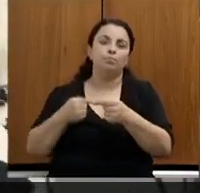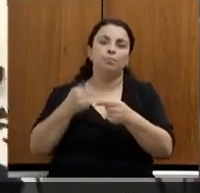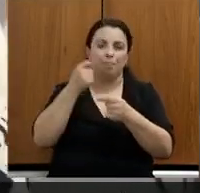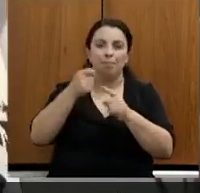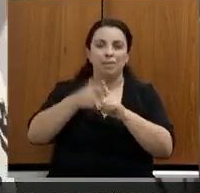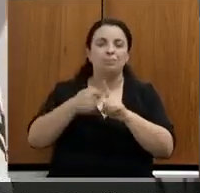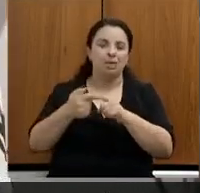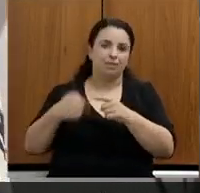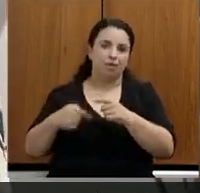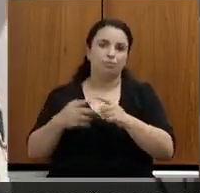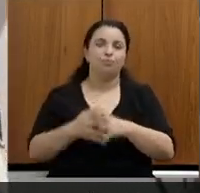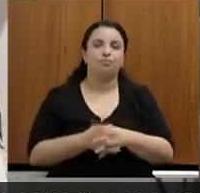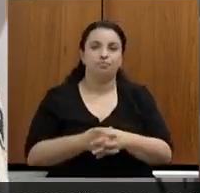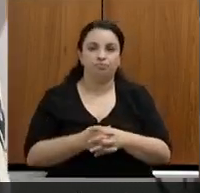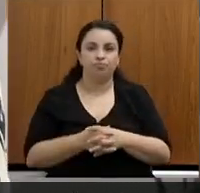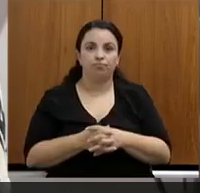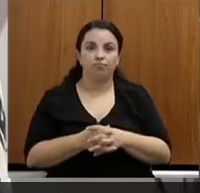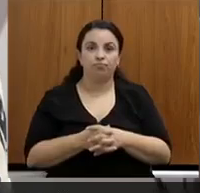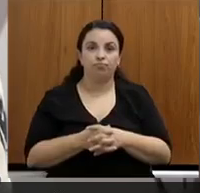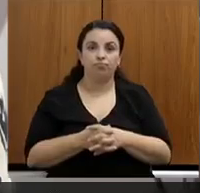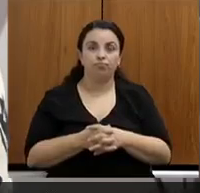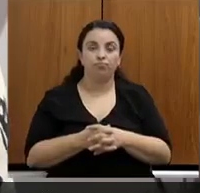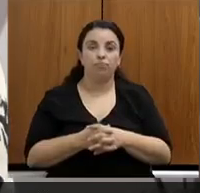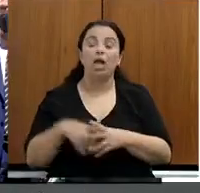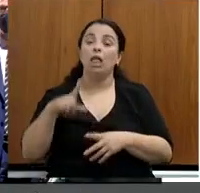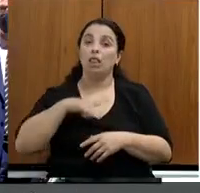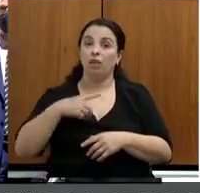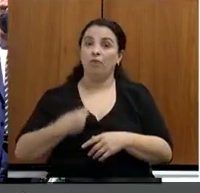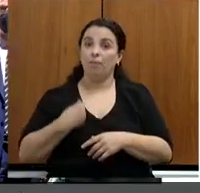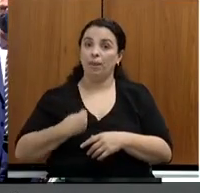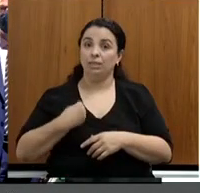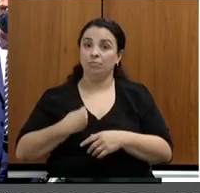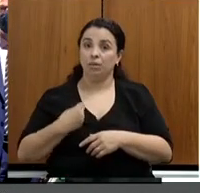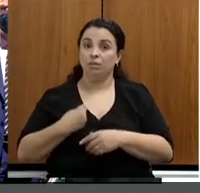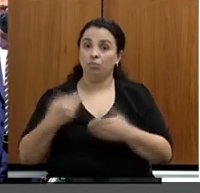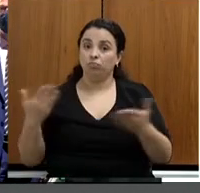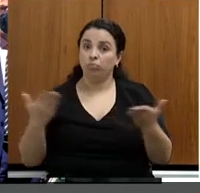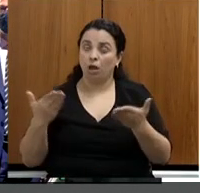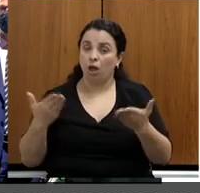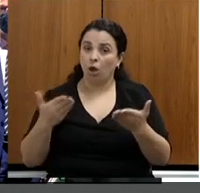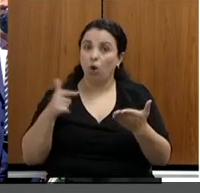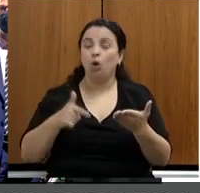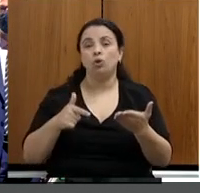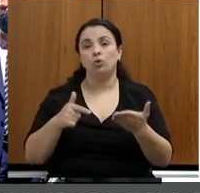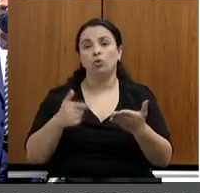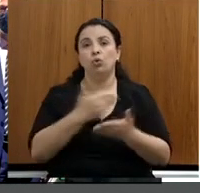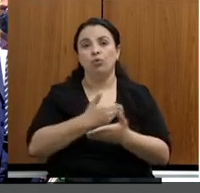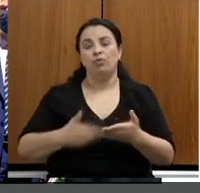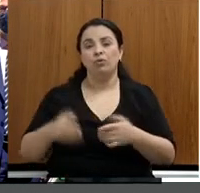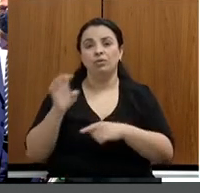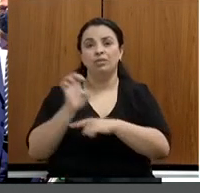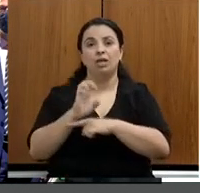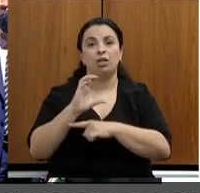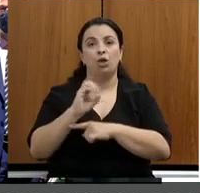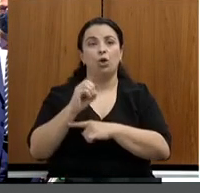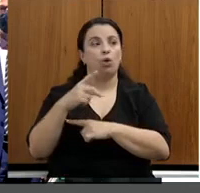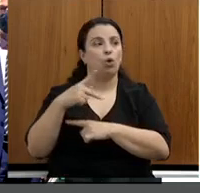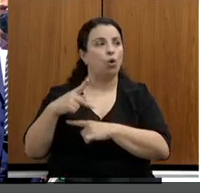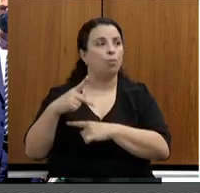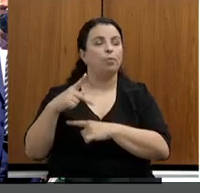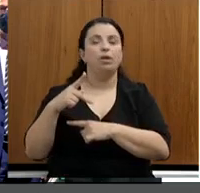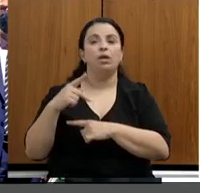Bem, houve a participação recente do governo do Estado na COP26, a Conferência do Clima.